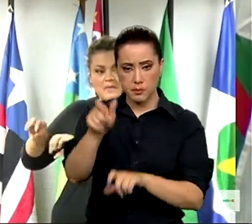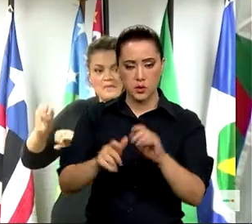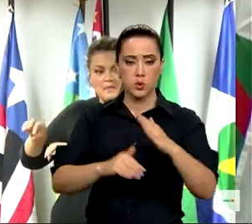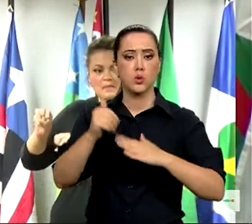poupar esforço. lá.